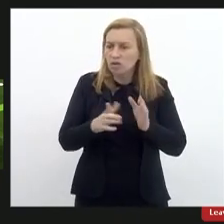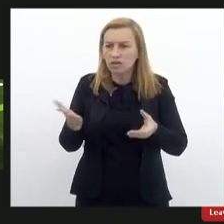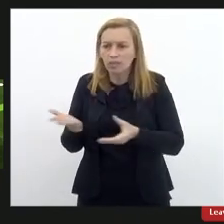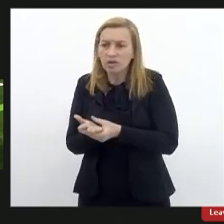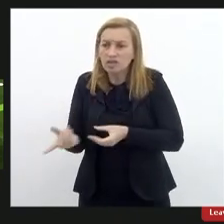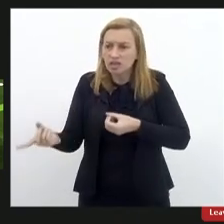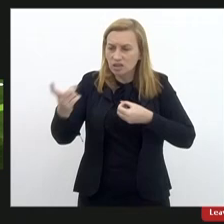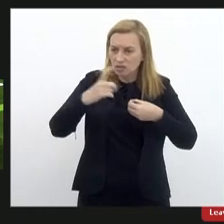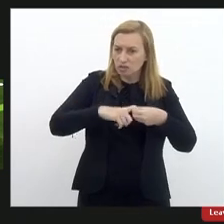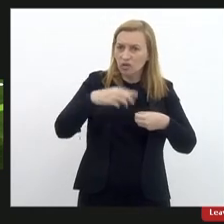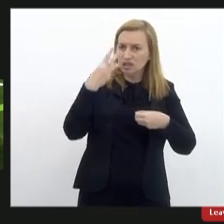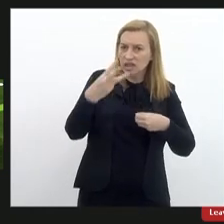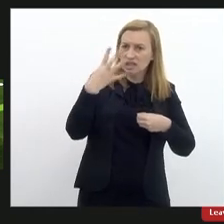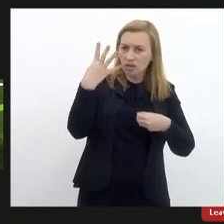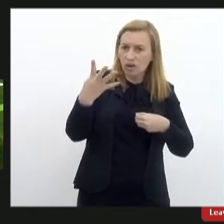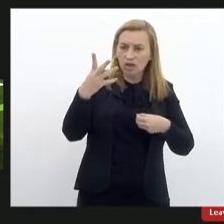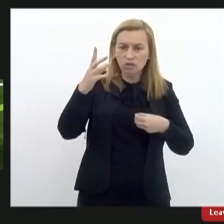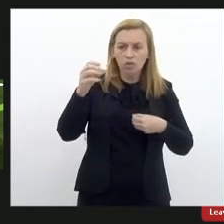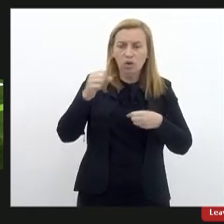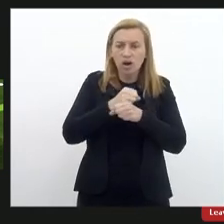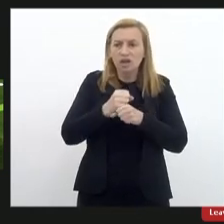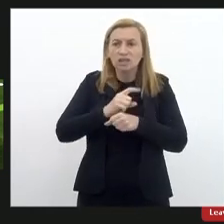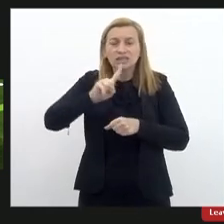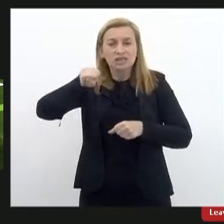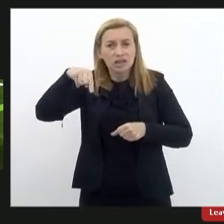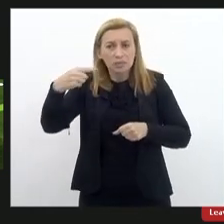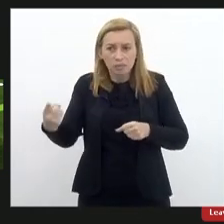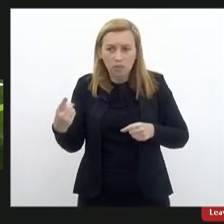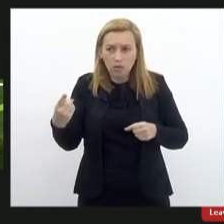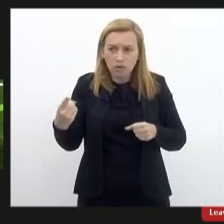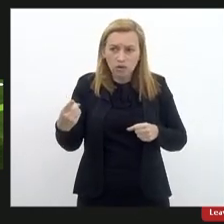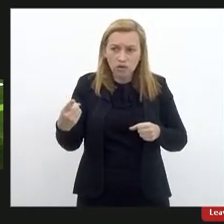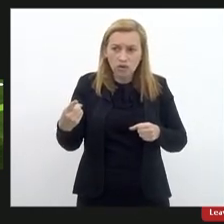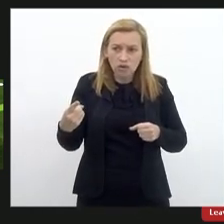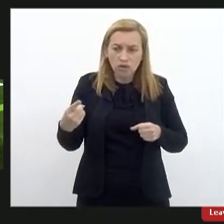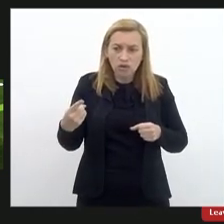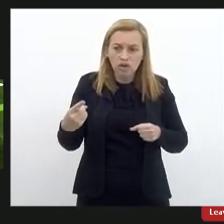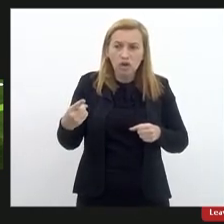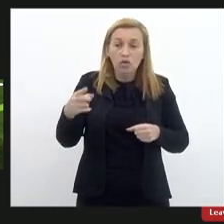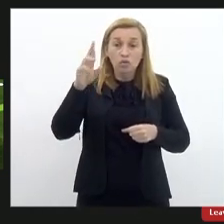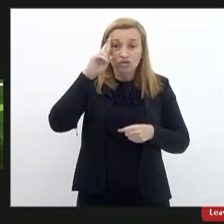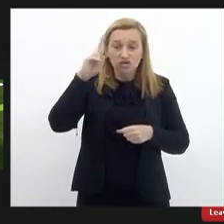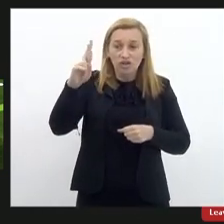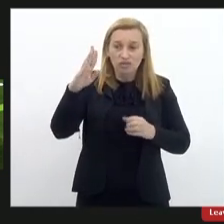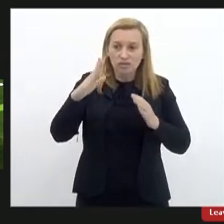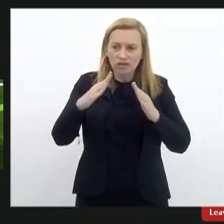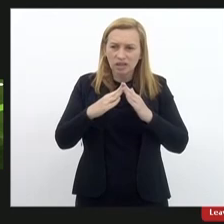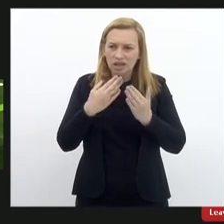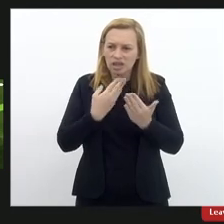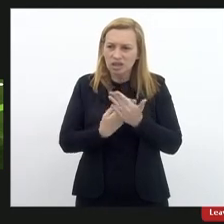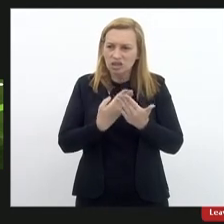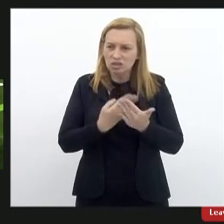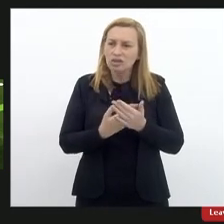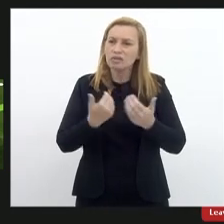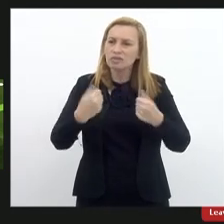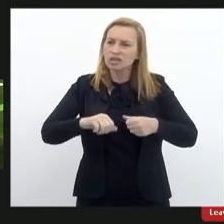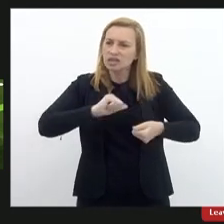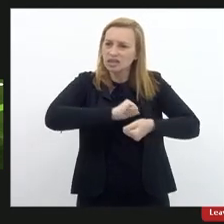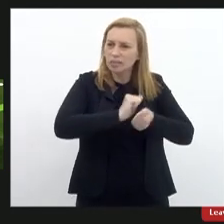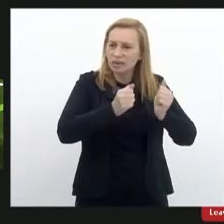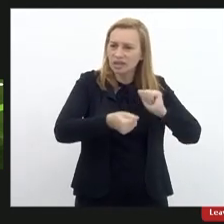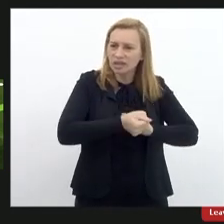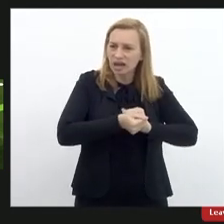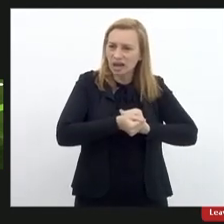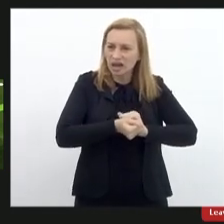volta, três ou quatro anos depois, até cinco anos depois, o dono da escola tem que se adaptar à legislação